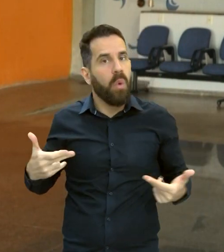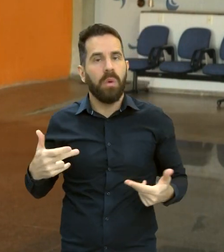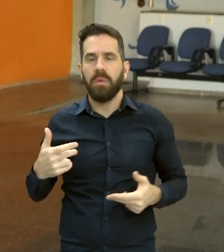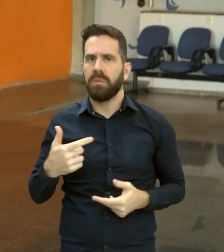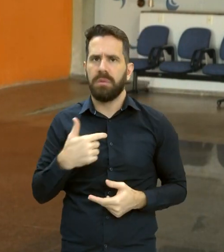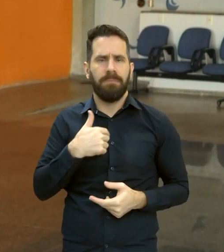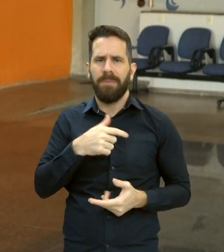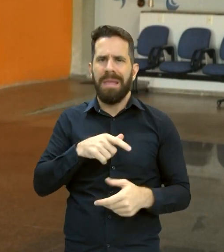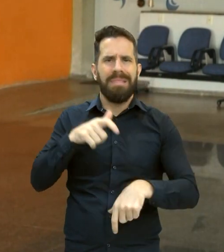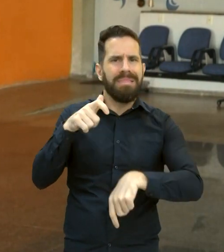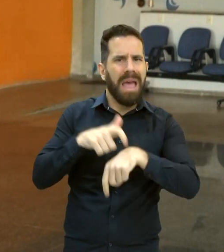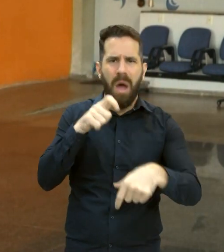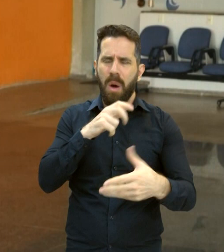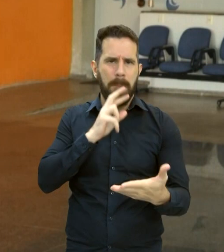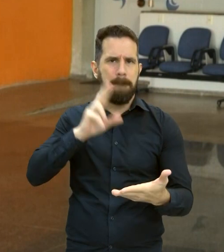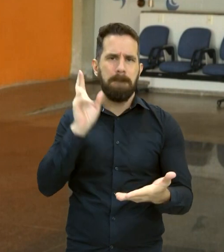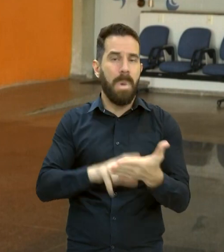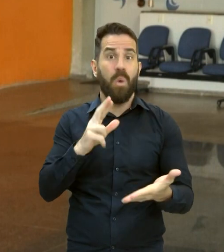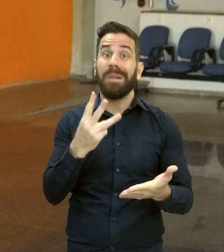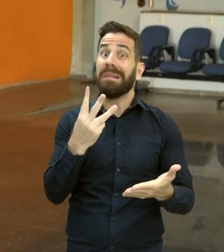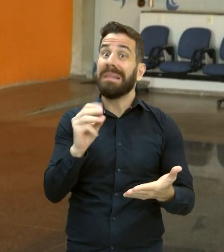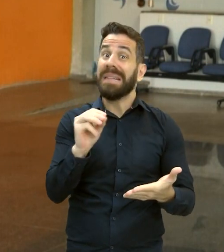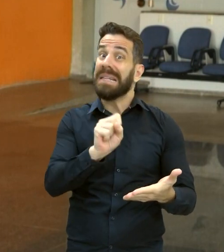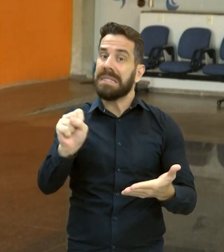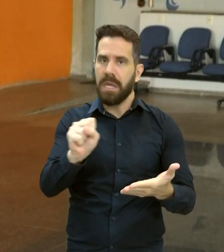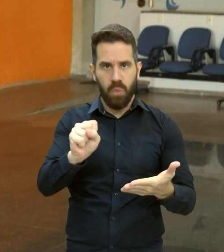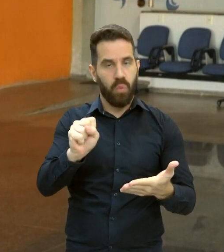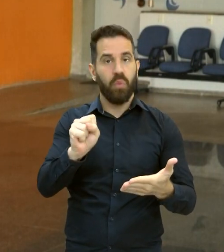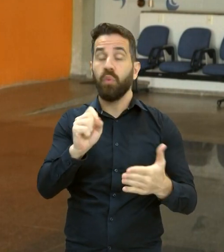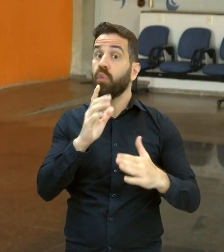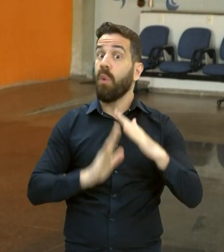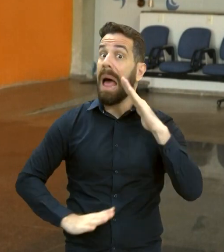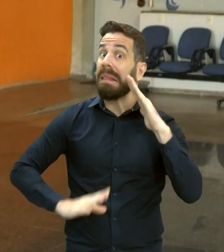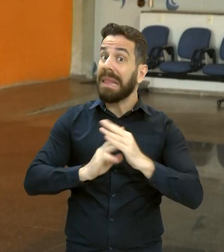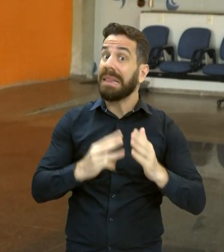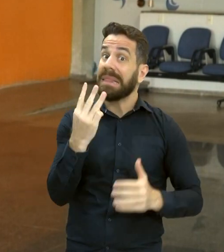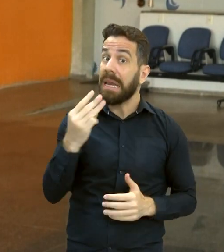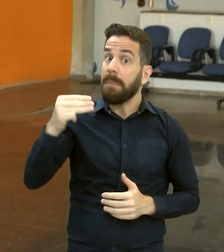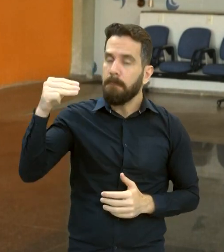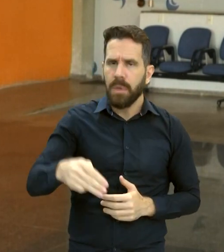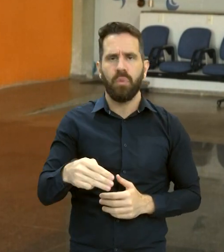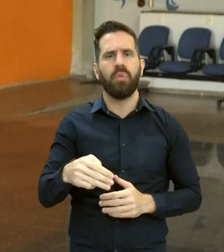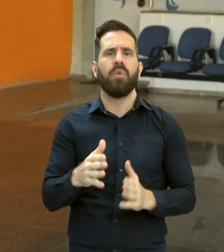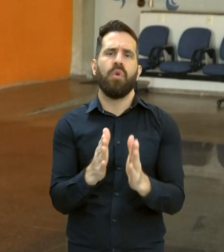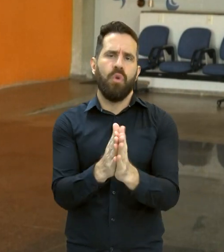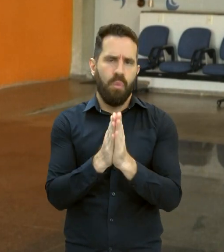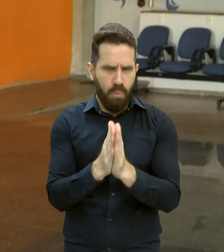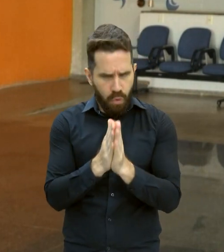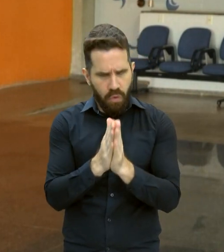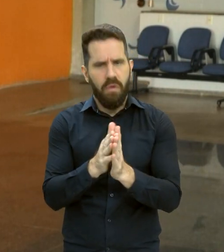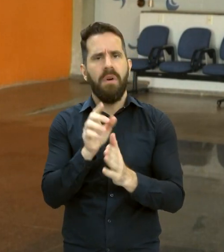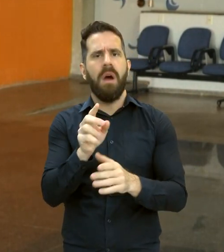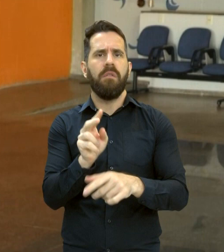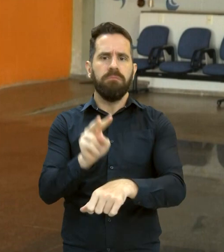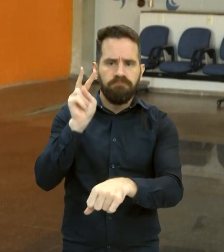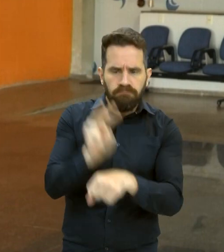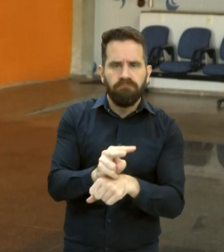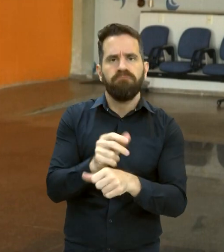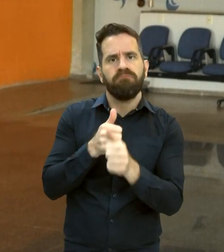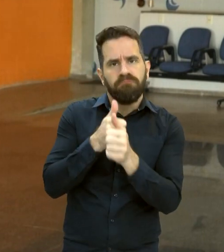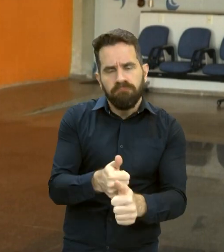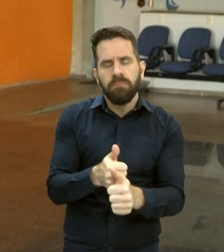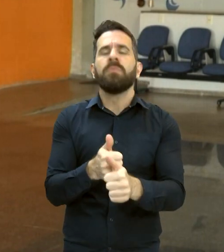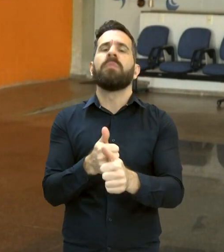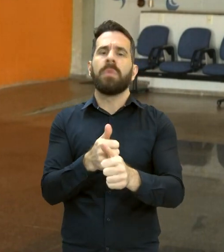segundos pelo aplicativo, e estar até você, no máximo, em três minutos. Por favor, fiscalize e controle para que a gente possa melhorar mais